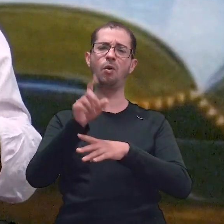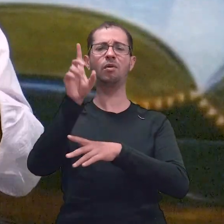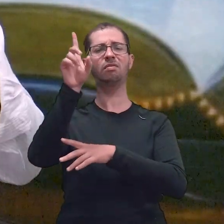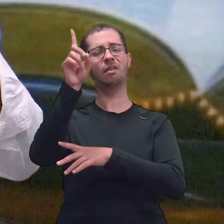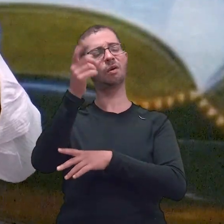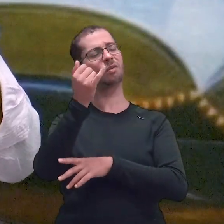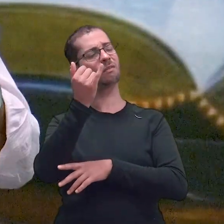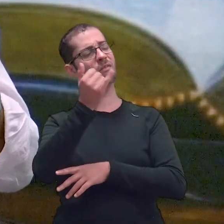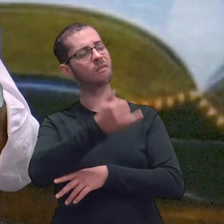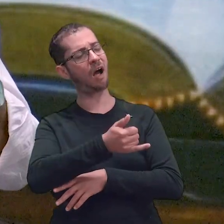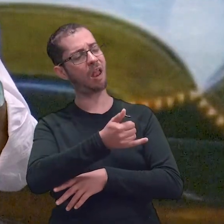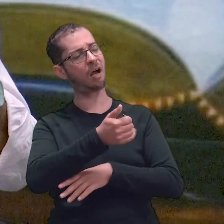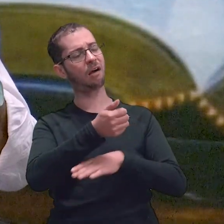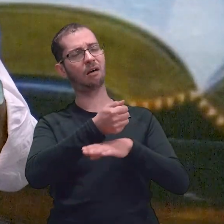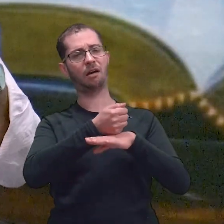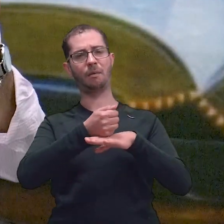fala para ele?